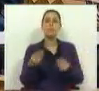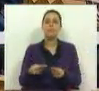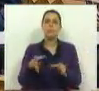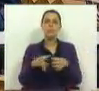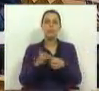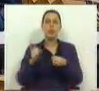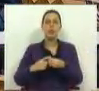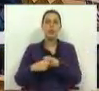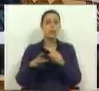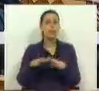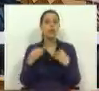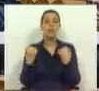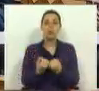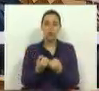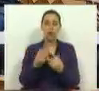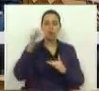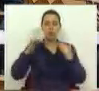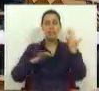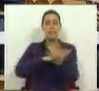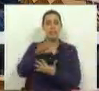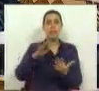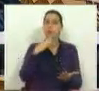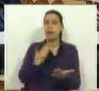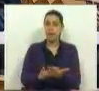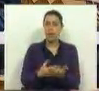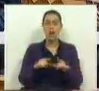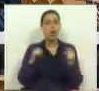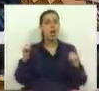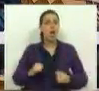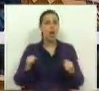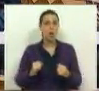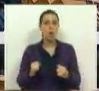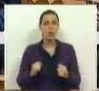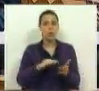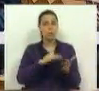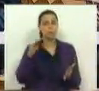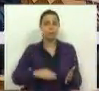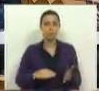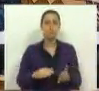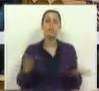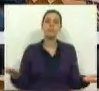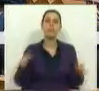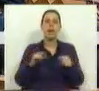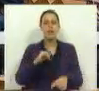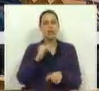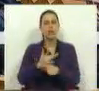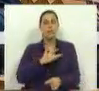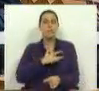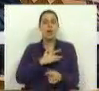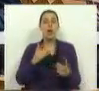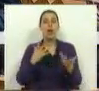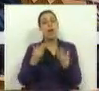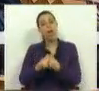em sete de concertação social, com o desequilíbrio que isso cria neste acordo que foi assinado. E essa outra paixão